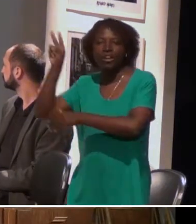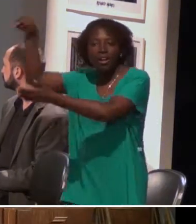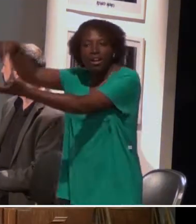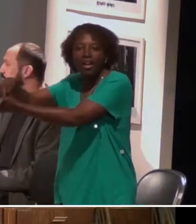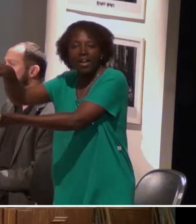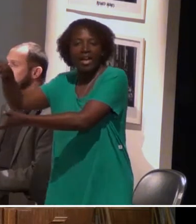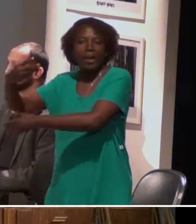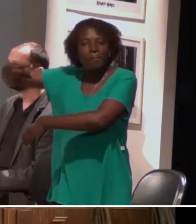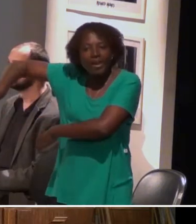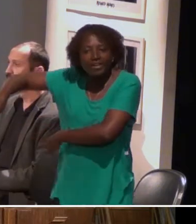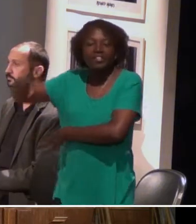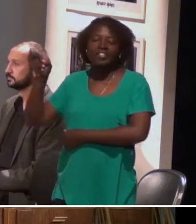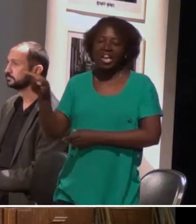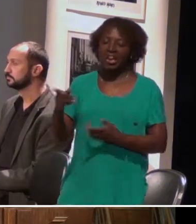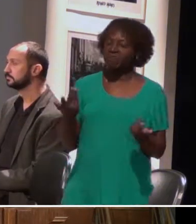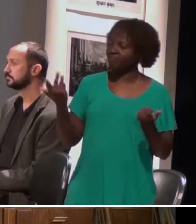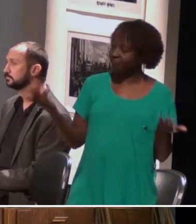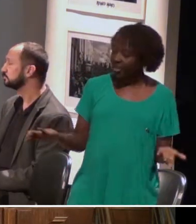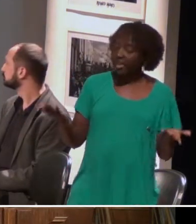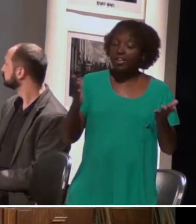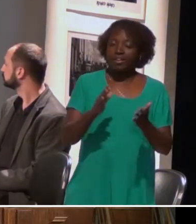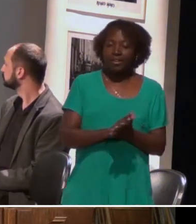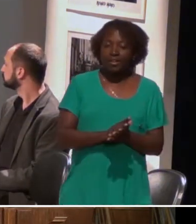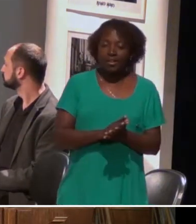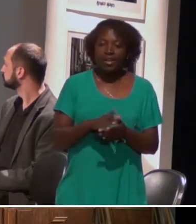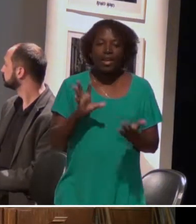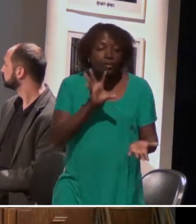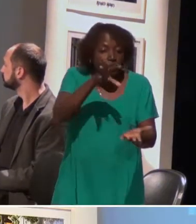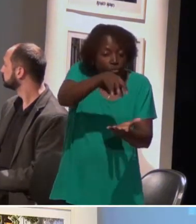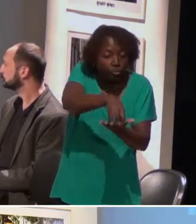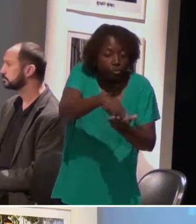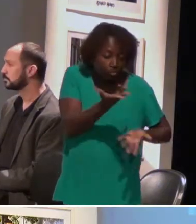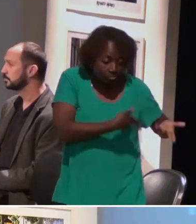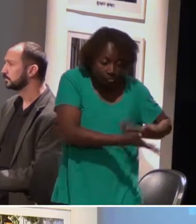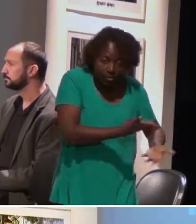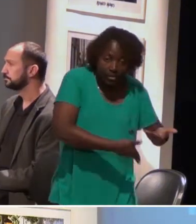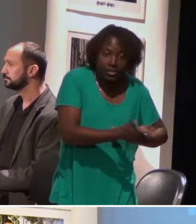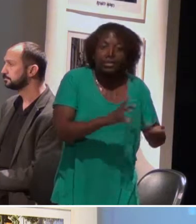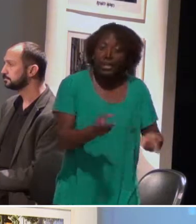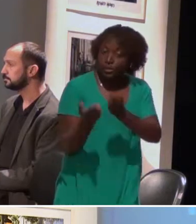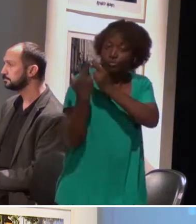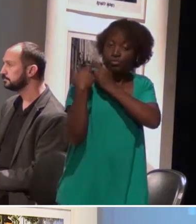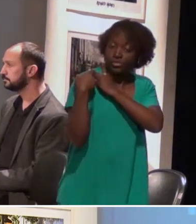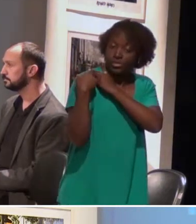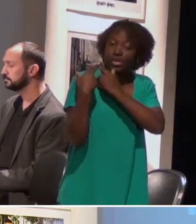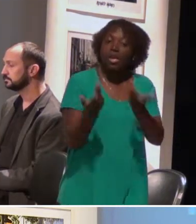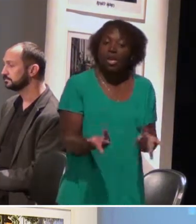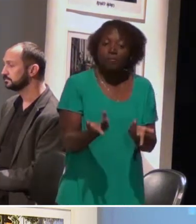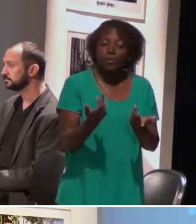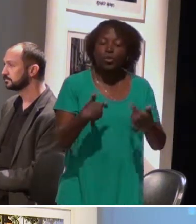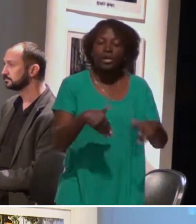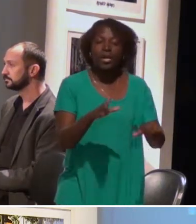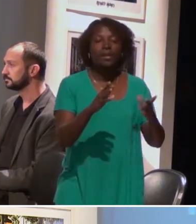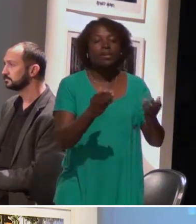elogiada no Maranhão, ela está no núcleo de convivência, que tem essa função de receber as